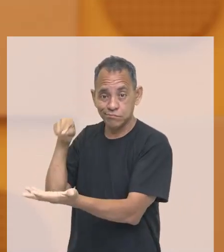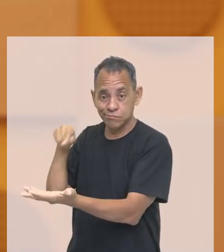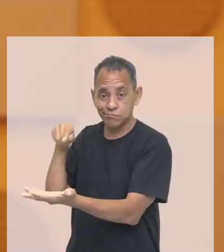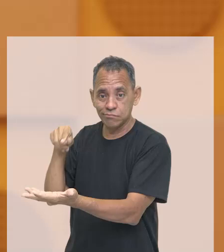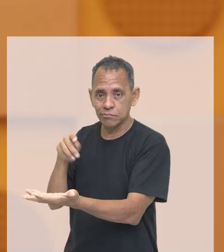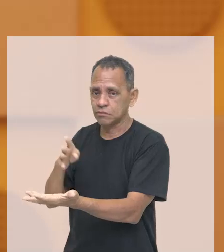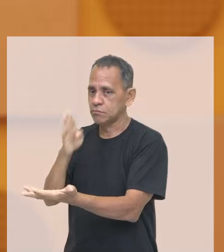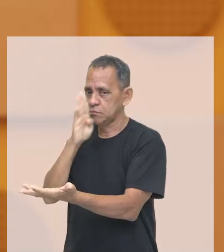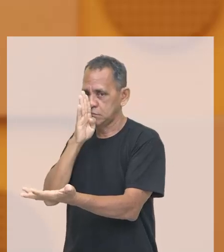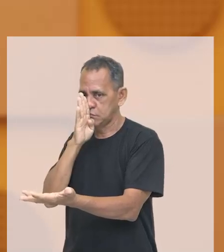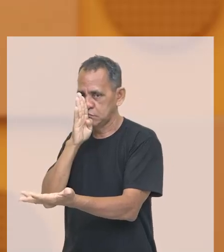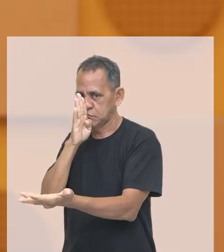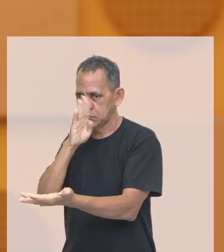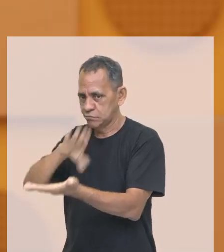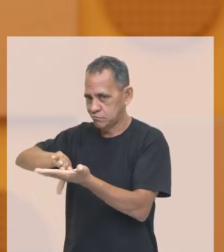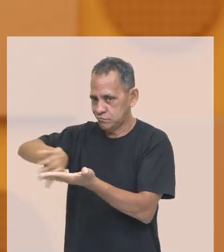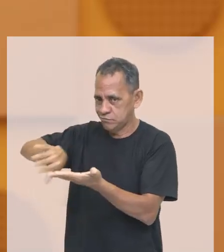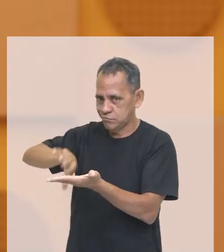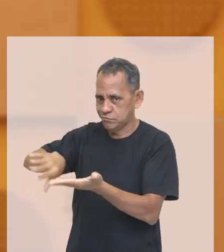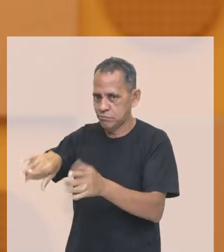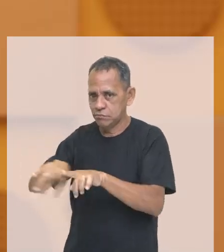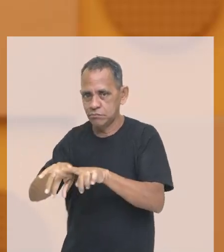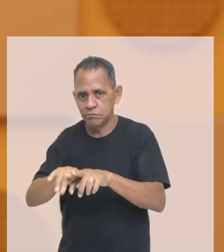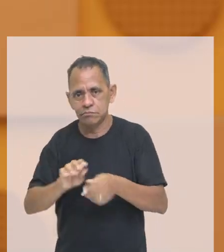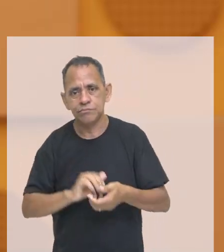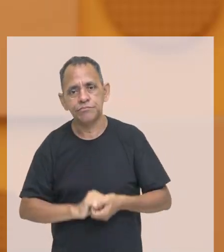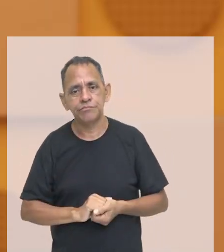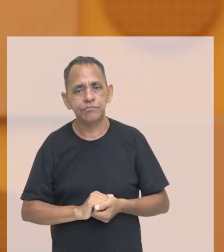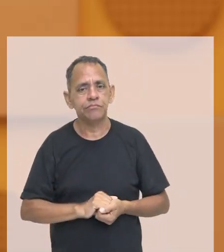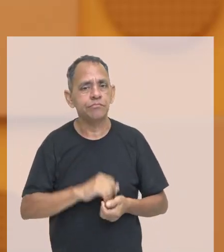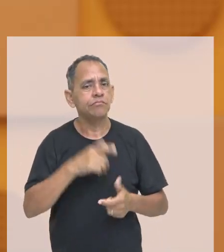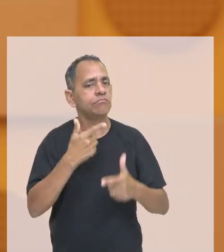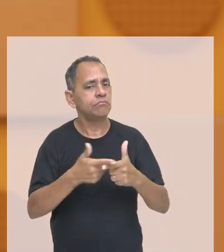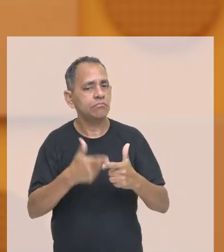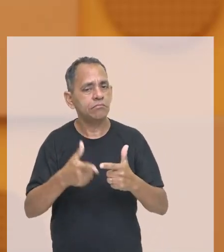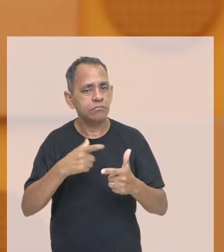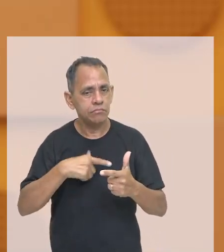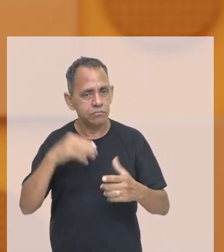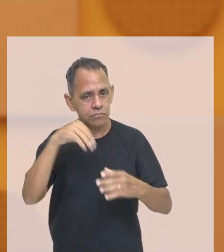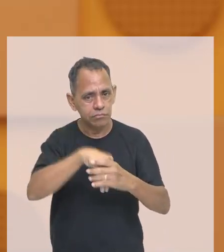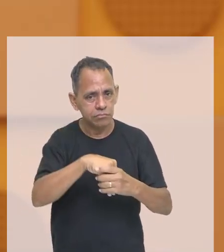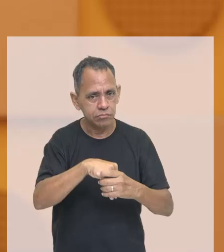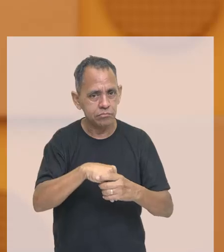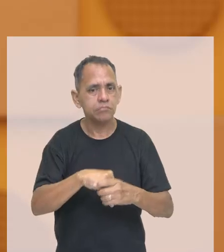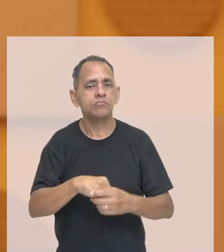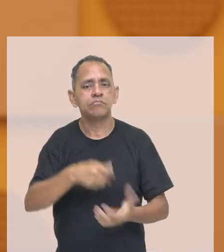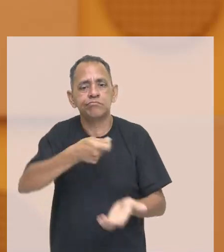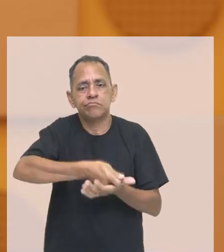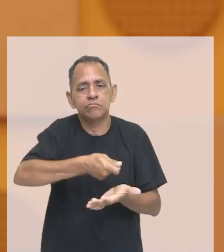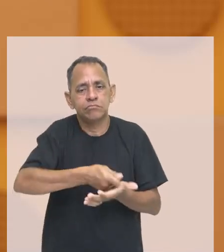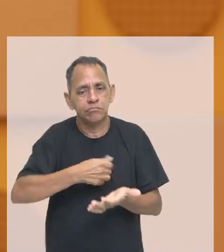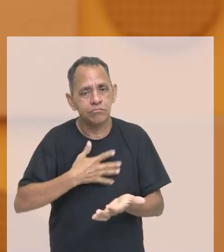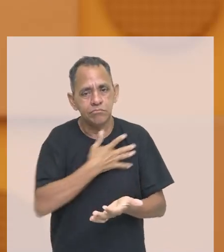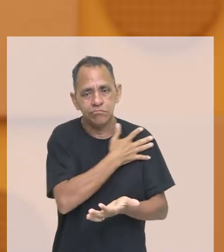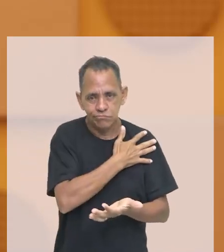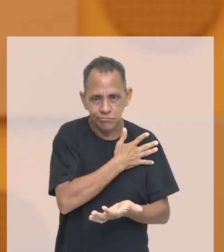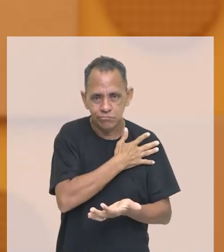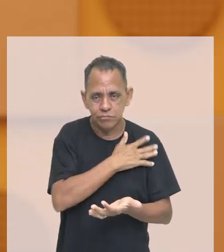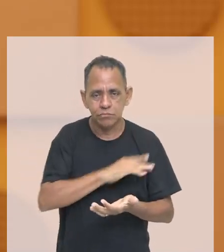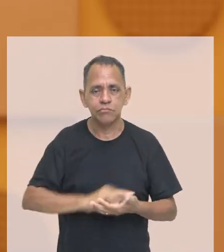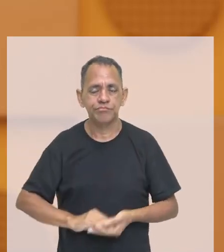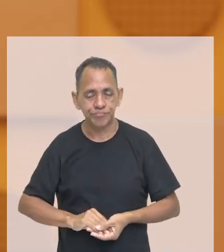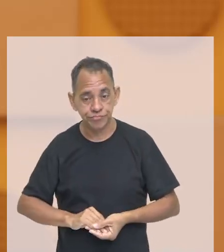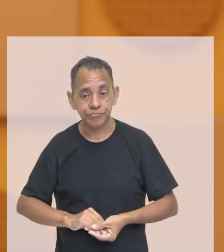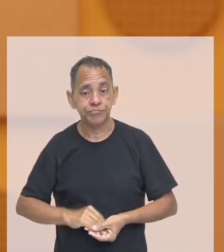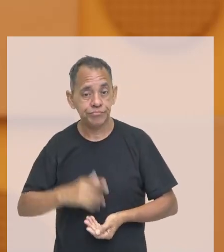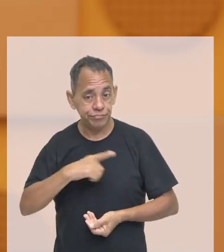agravada com escândalos ali de desaparecidos políticos, de tortura e etc. lenta, gradual e segura,